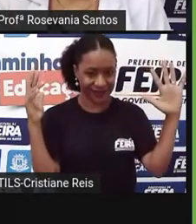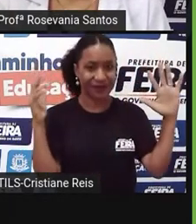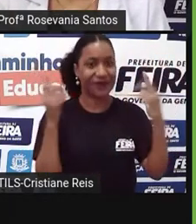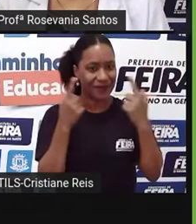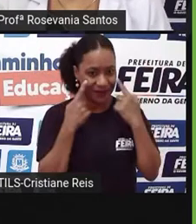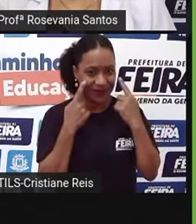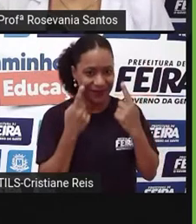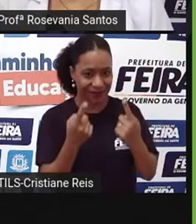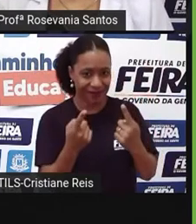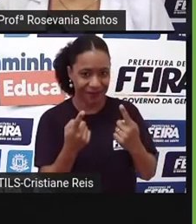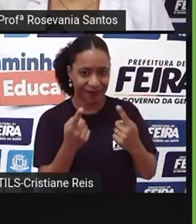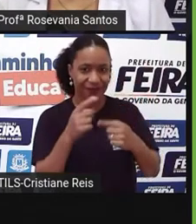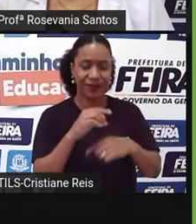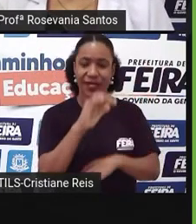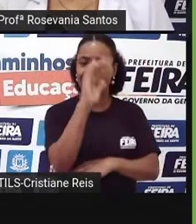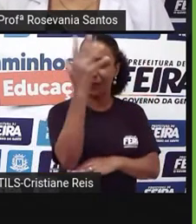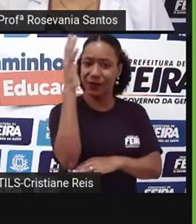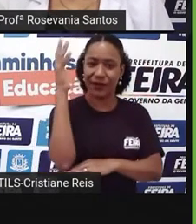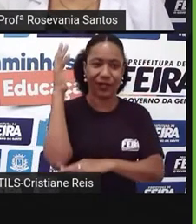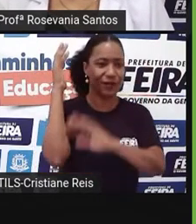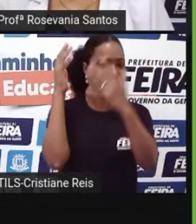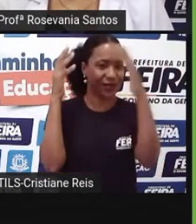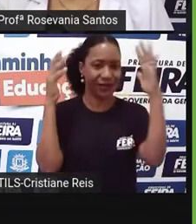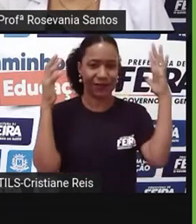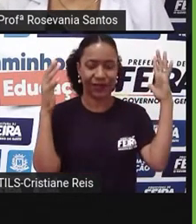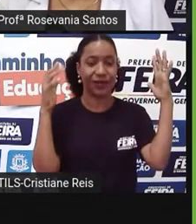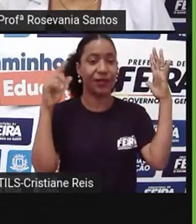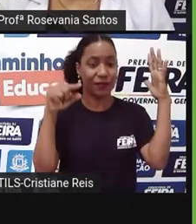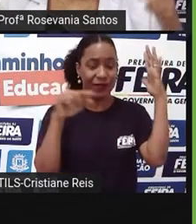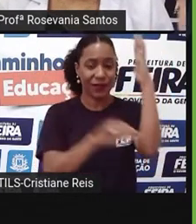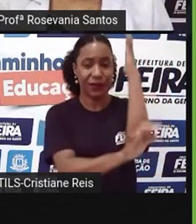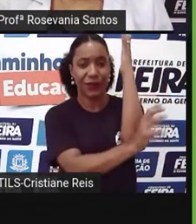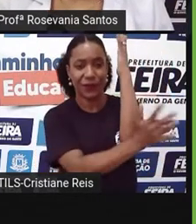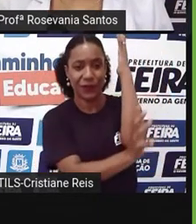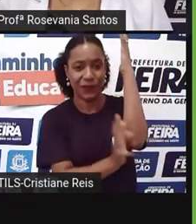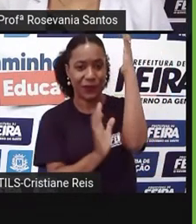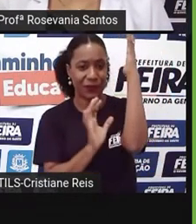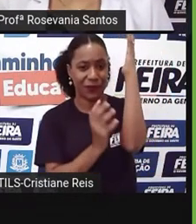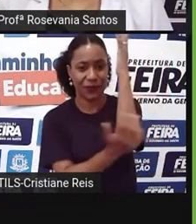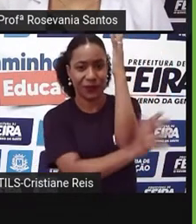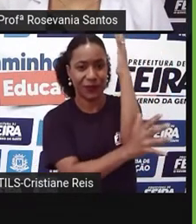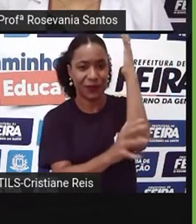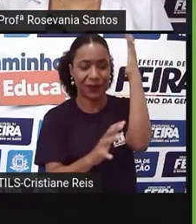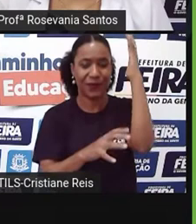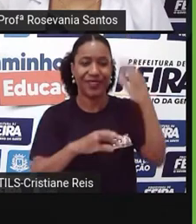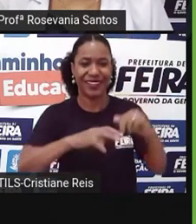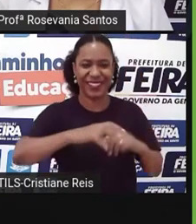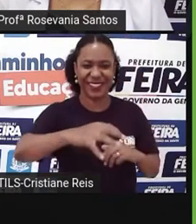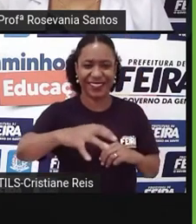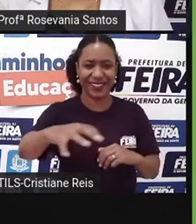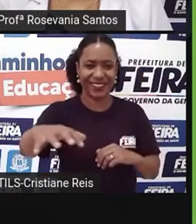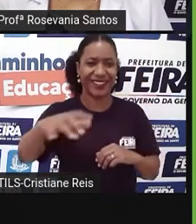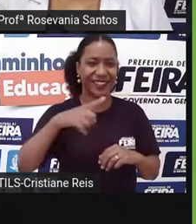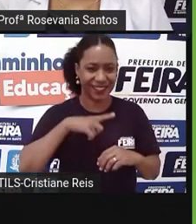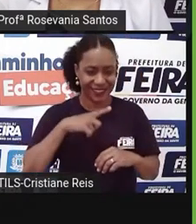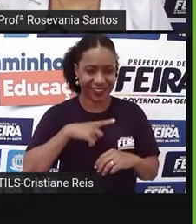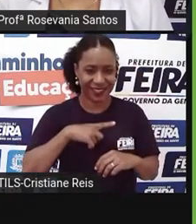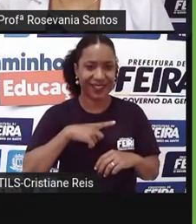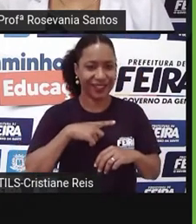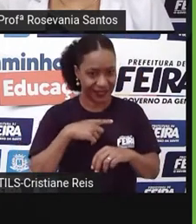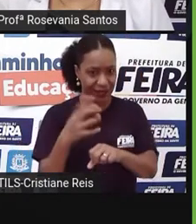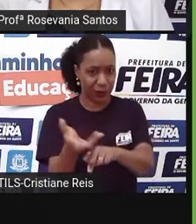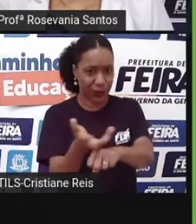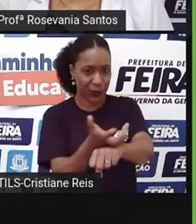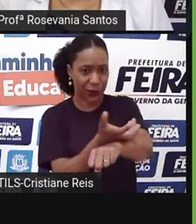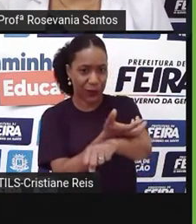vocês, tá vendo? Aqui, essas árvores pequenininhas, aqui a gente tá olhando não de cima, porque é comum a gente olhar assim, né, a floresta é de cima.